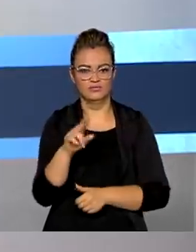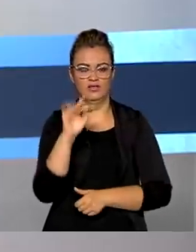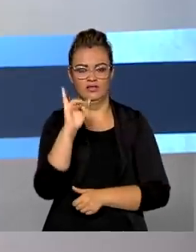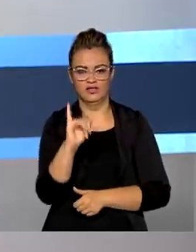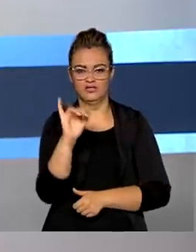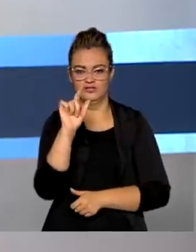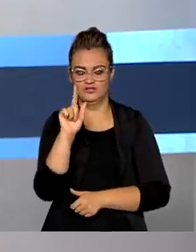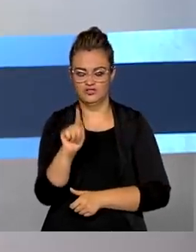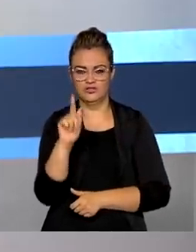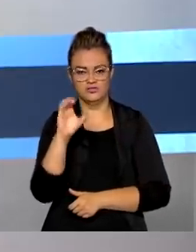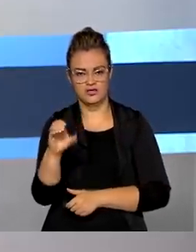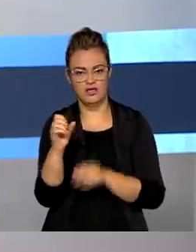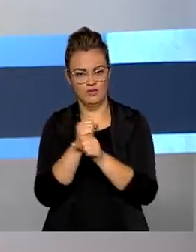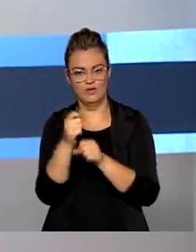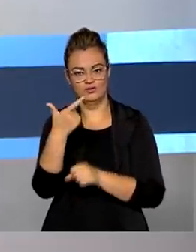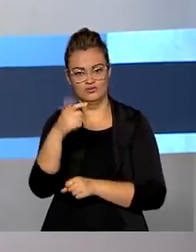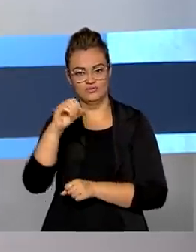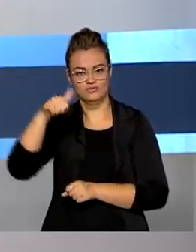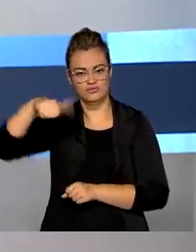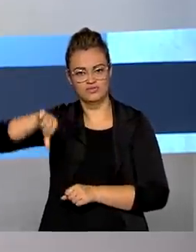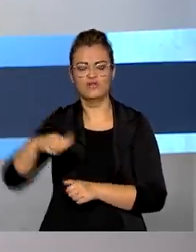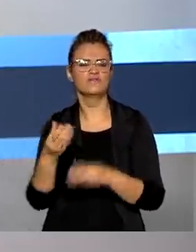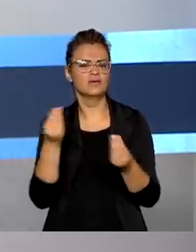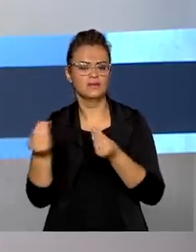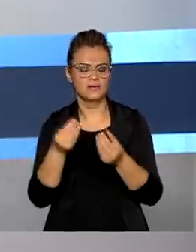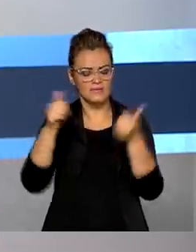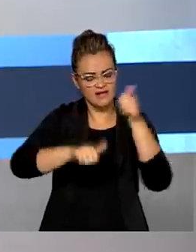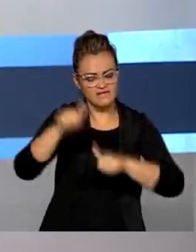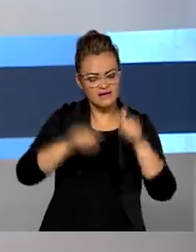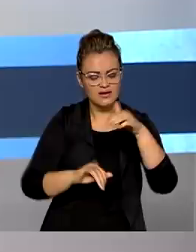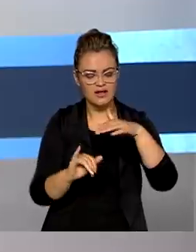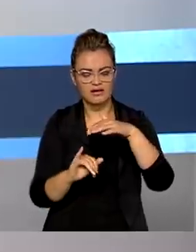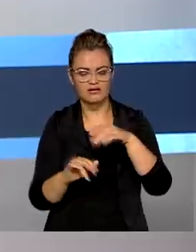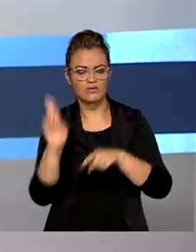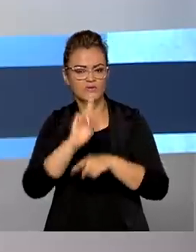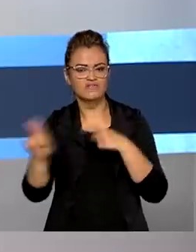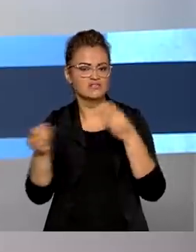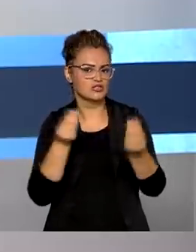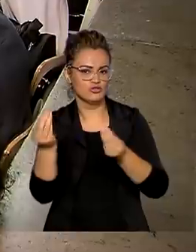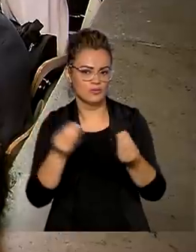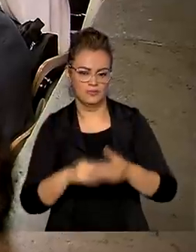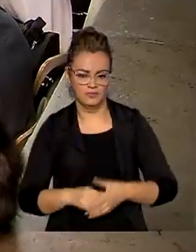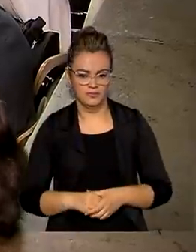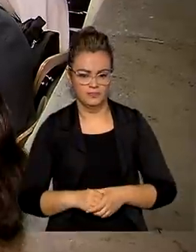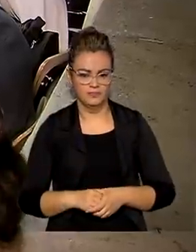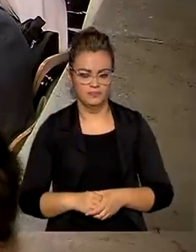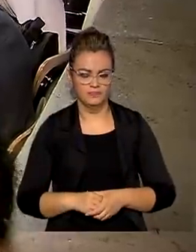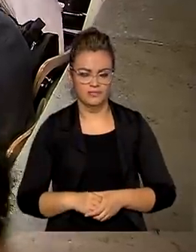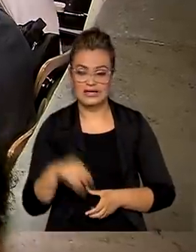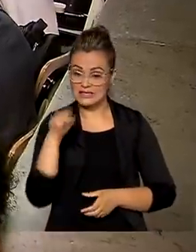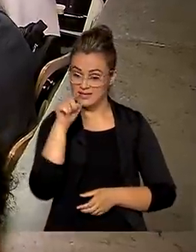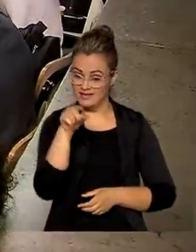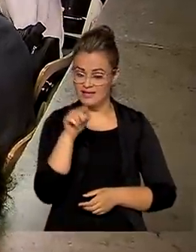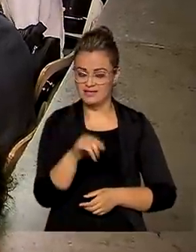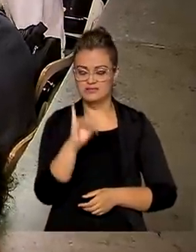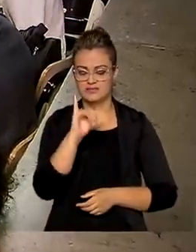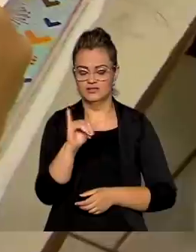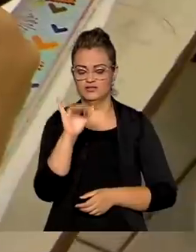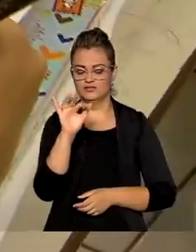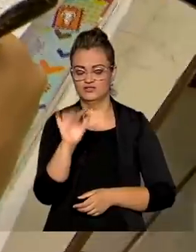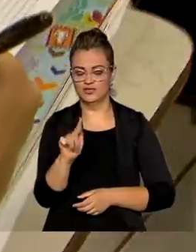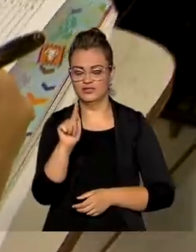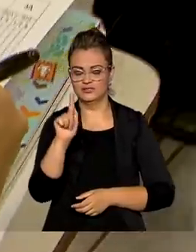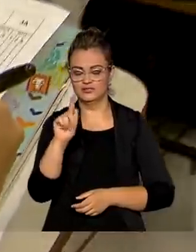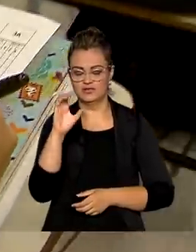IGC, de 2019, que mede a qualidade das instituições de ensino superior. Na escala do IGC,